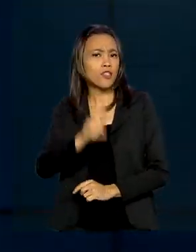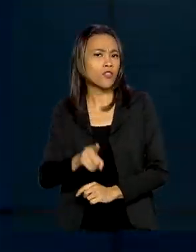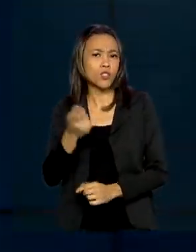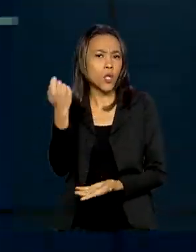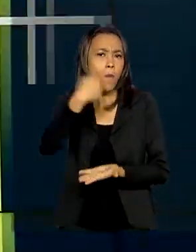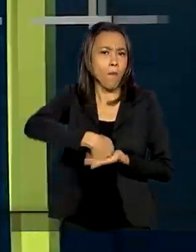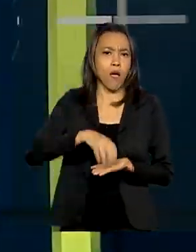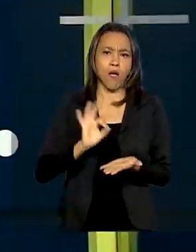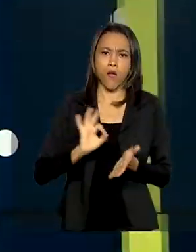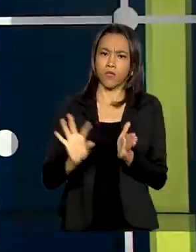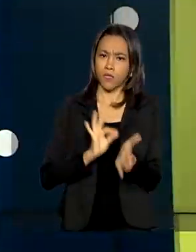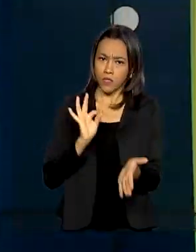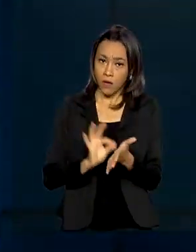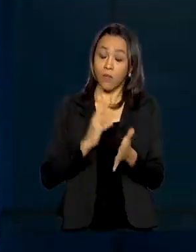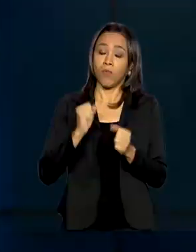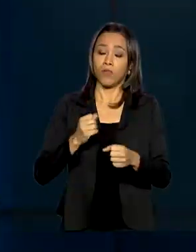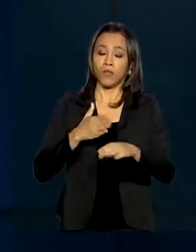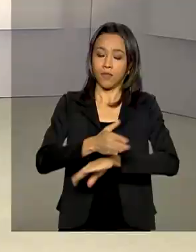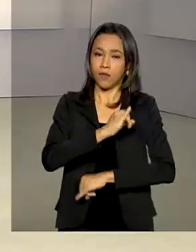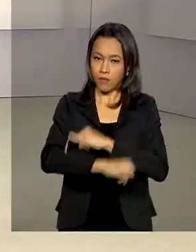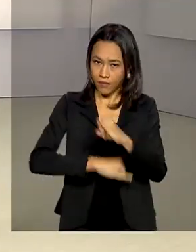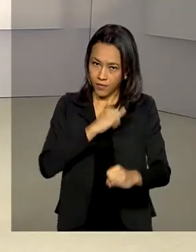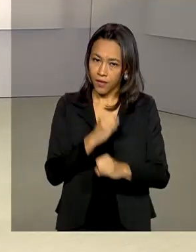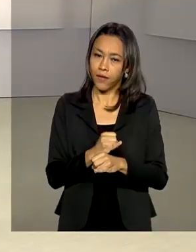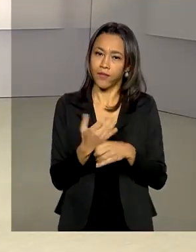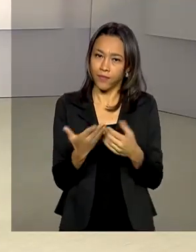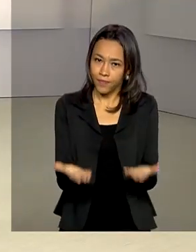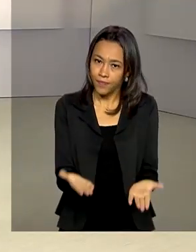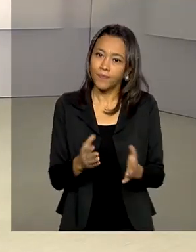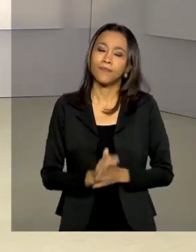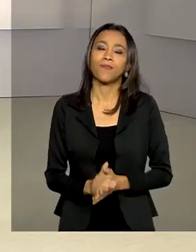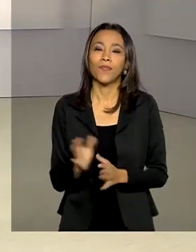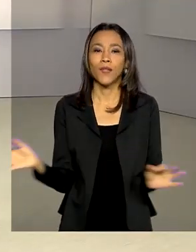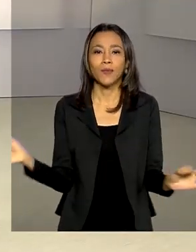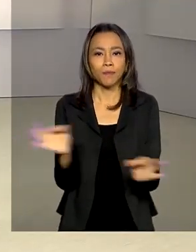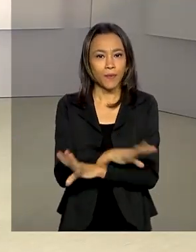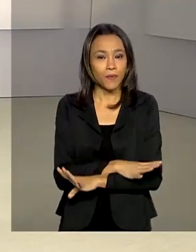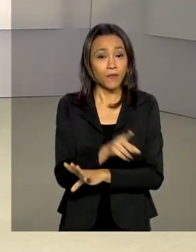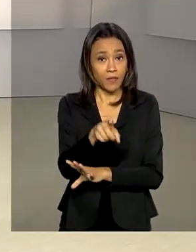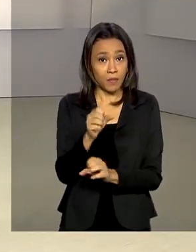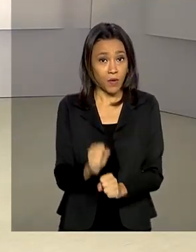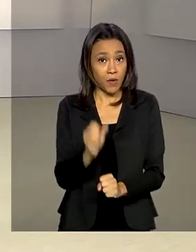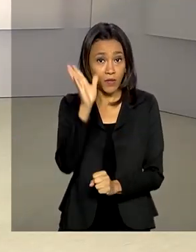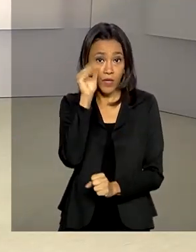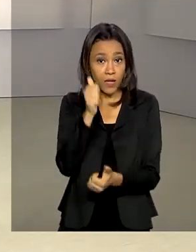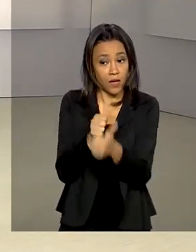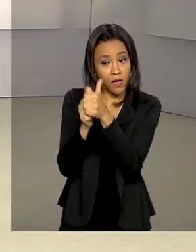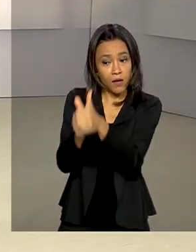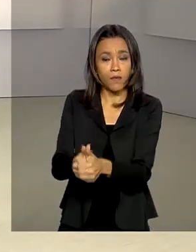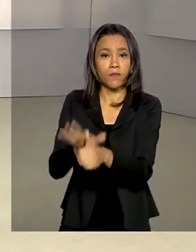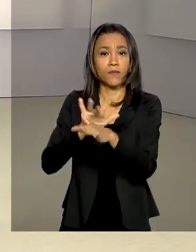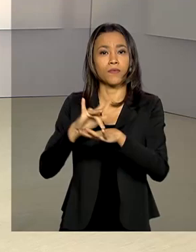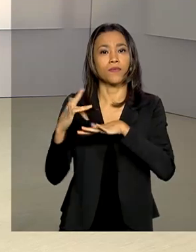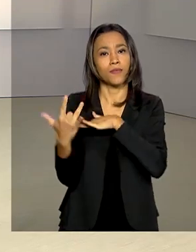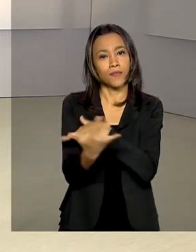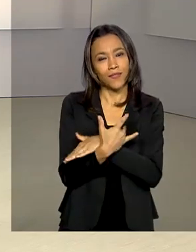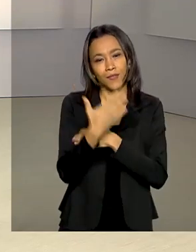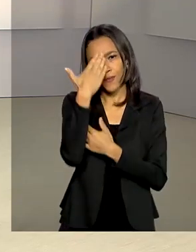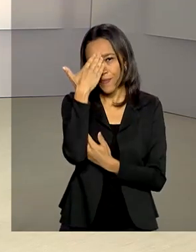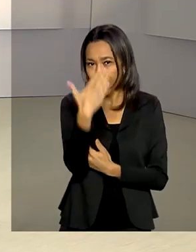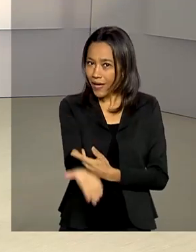taxa, basta acessar o site do Inep. A gente fica por aqui. Você pode nos acompanhar também pelas redes sociais.